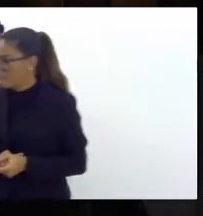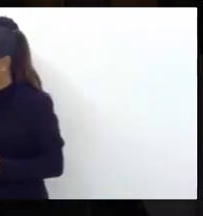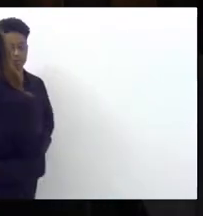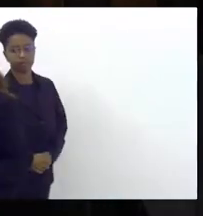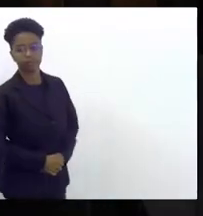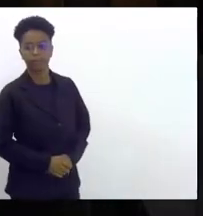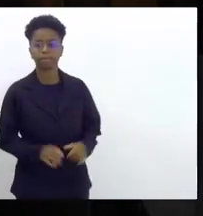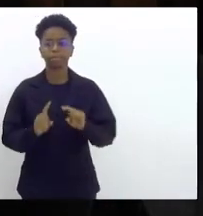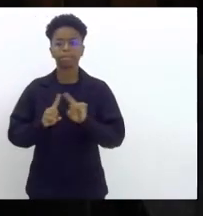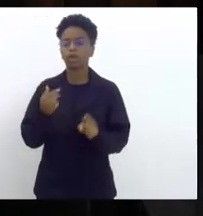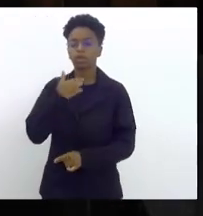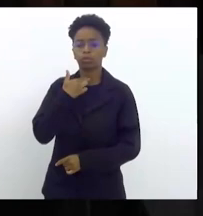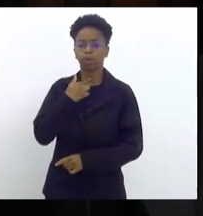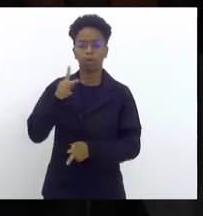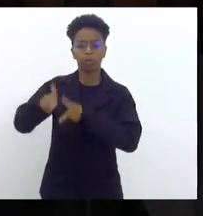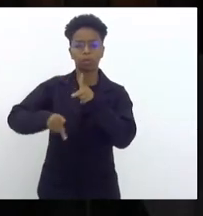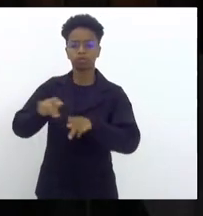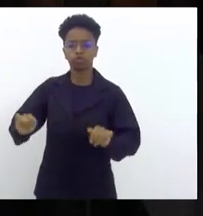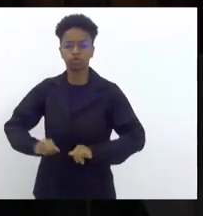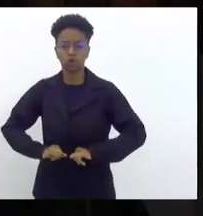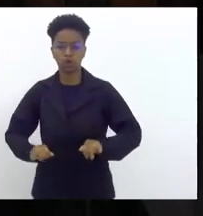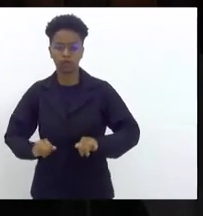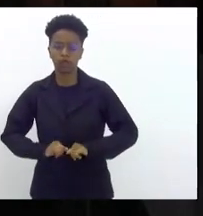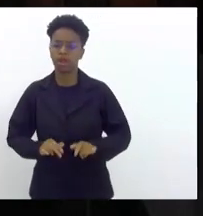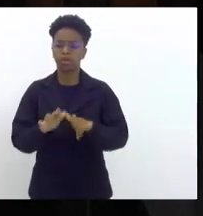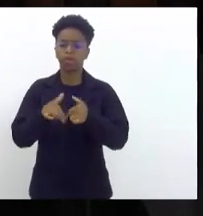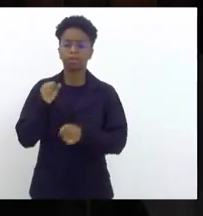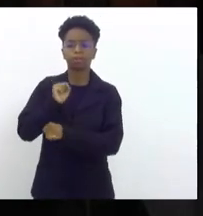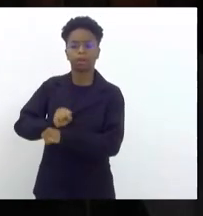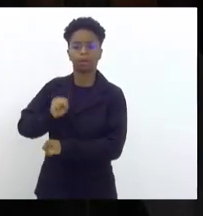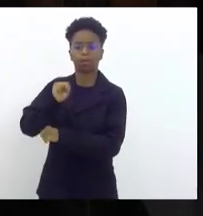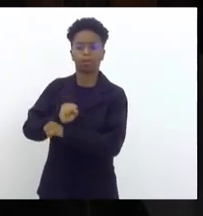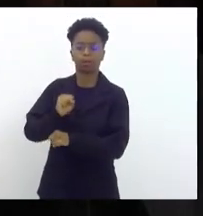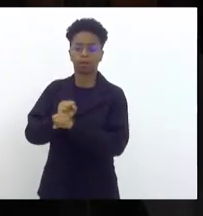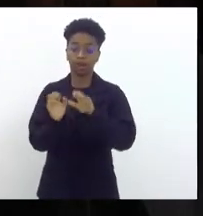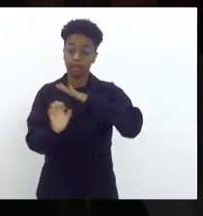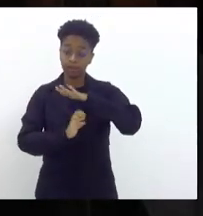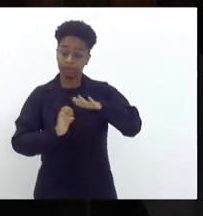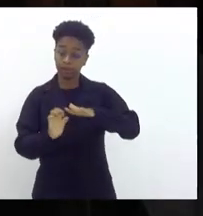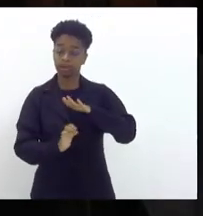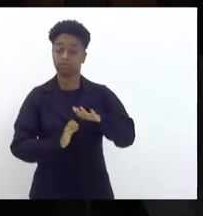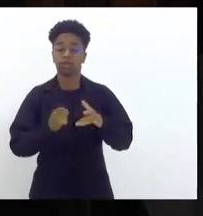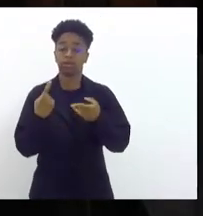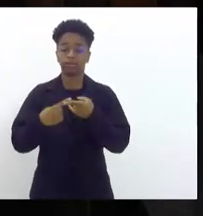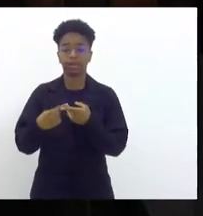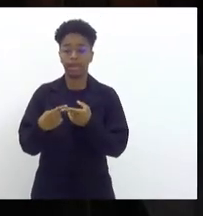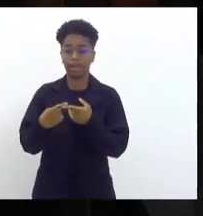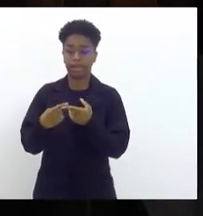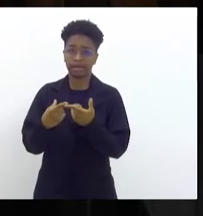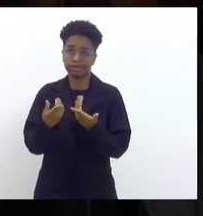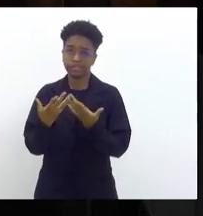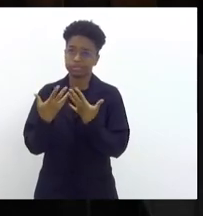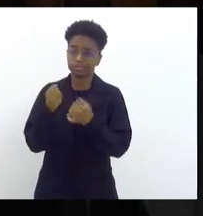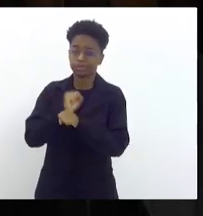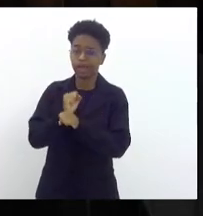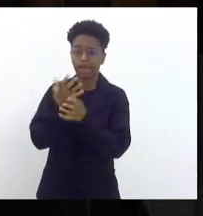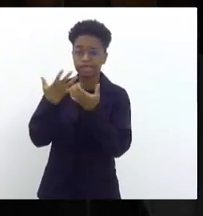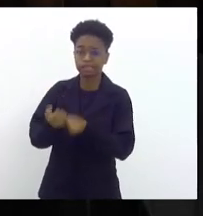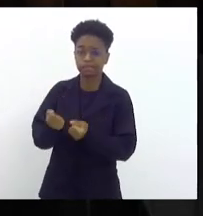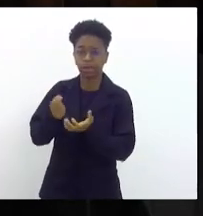a população ficar sofrendo à mercê de ficar guardando as empresas primeiramente receber a indenização